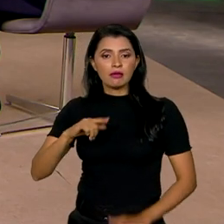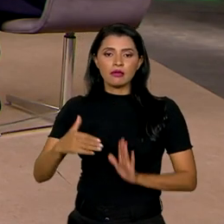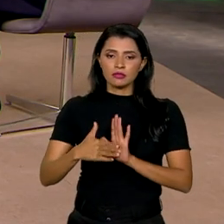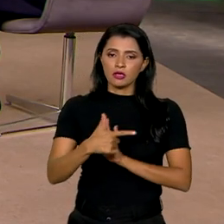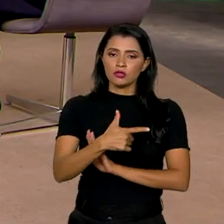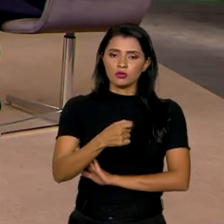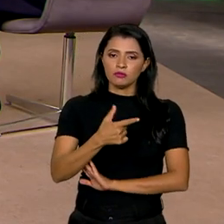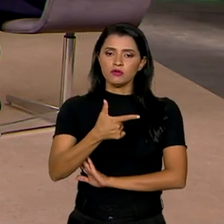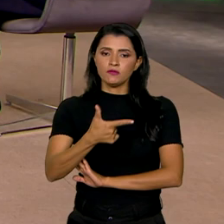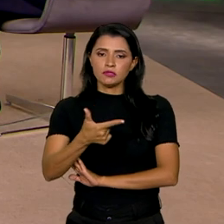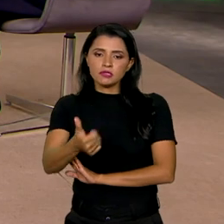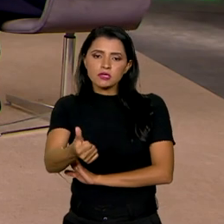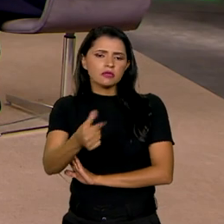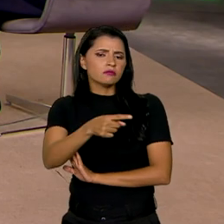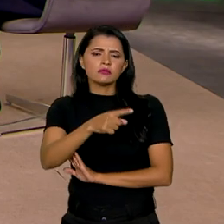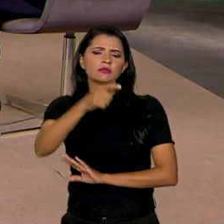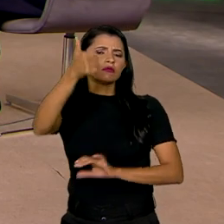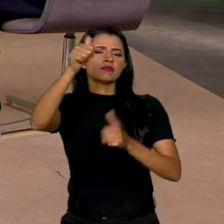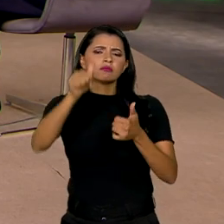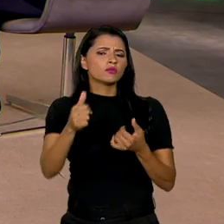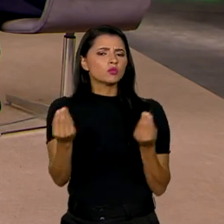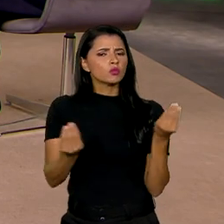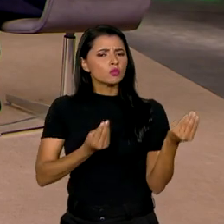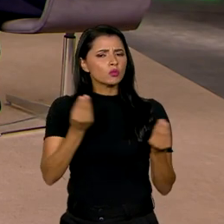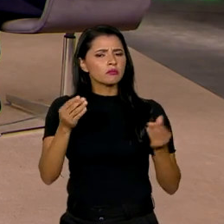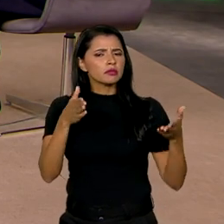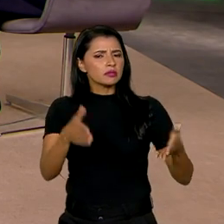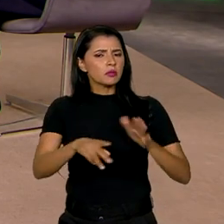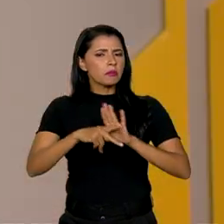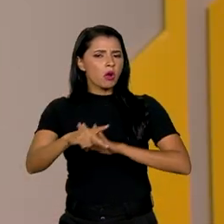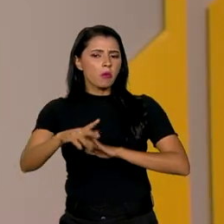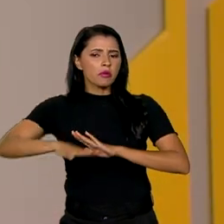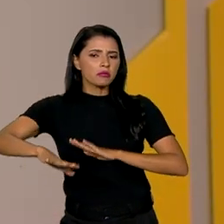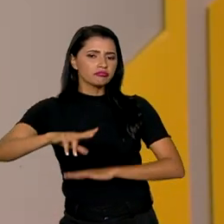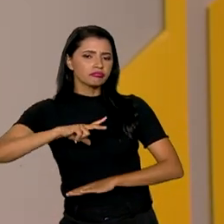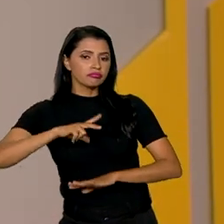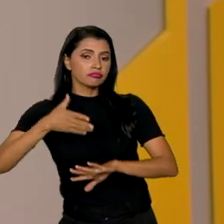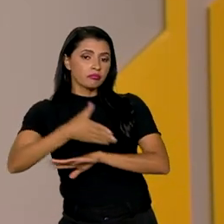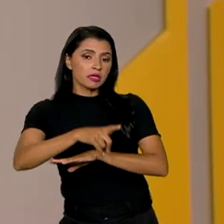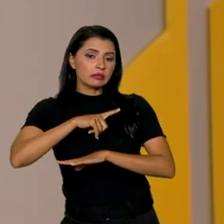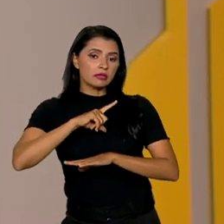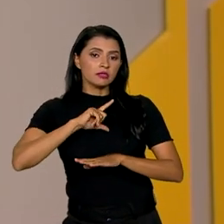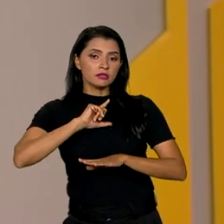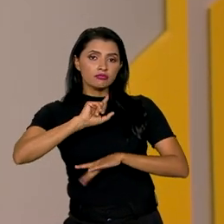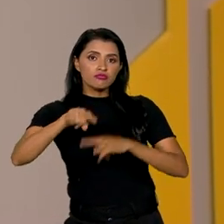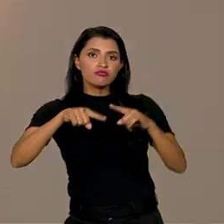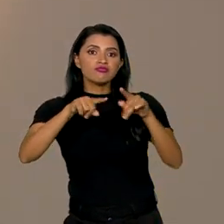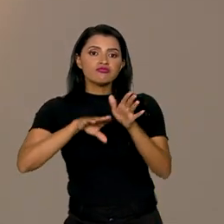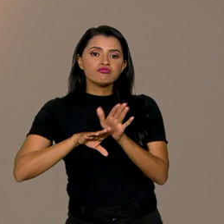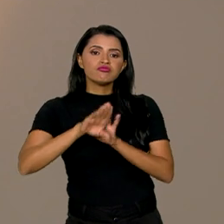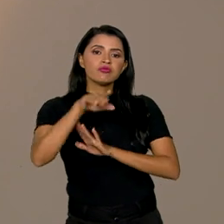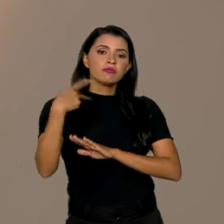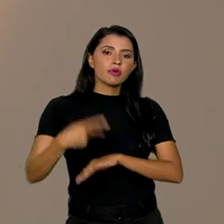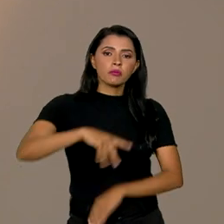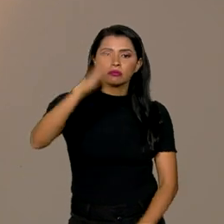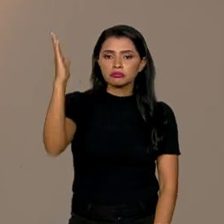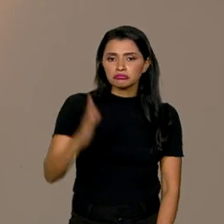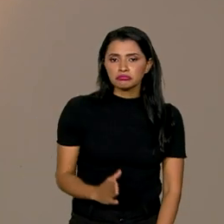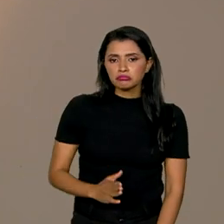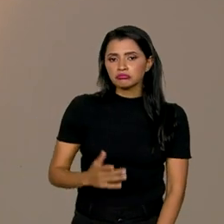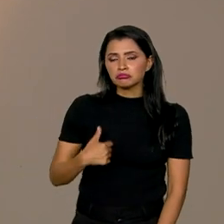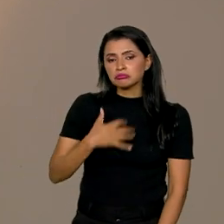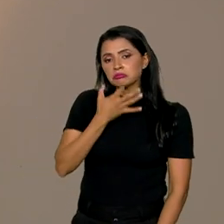2026. Como é a senhora avalia essa participação da iniciativa privada nesse ciclo de crescimento do país? Bom, eu acho absolutamente